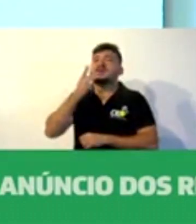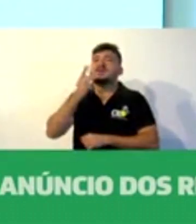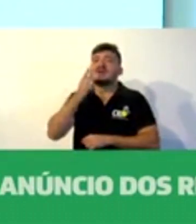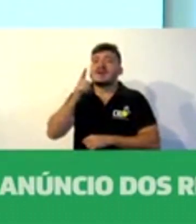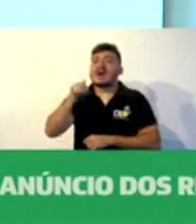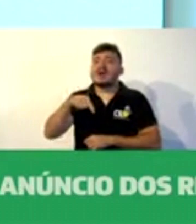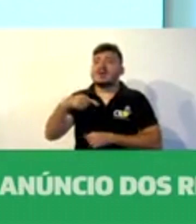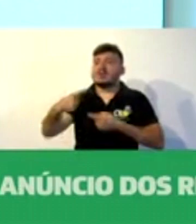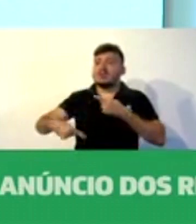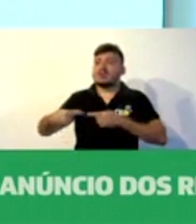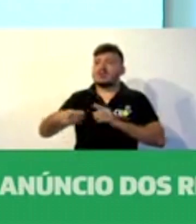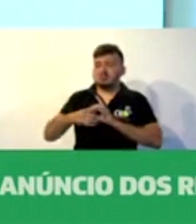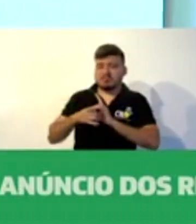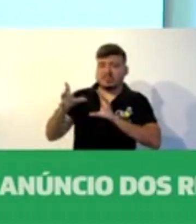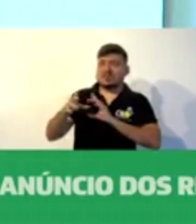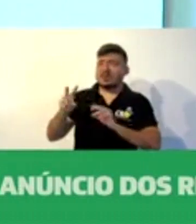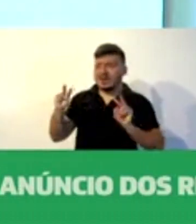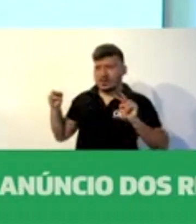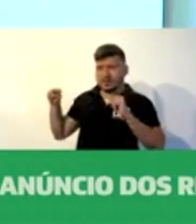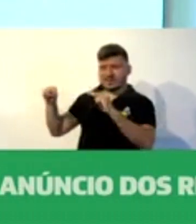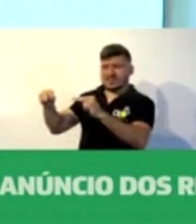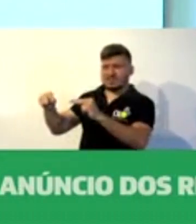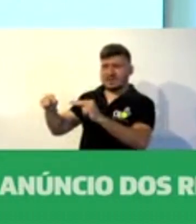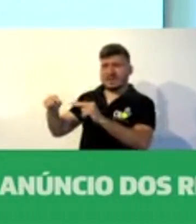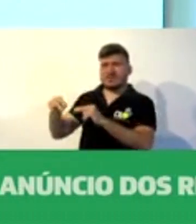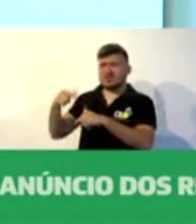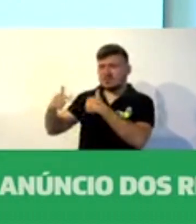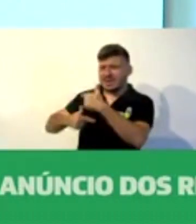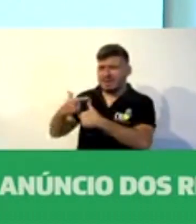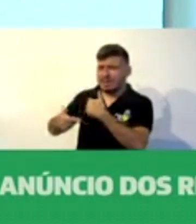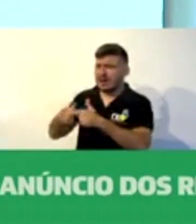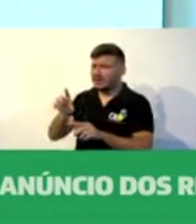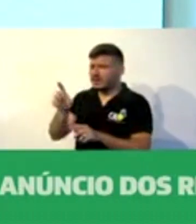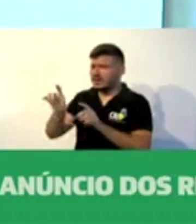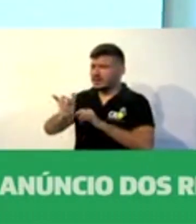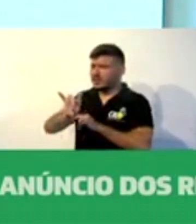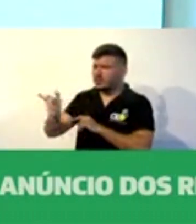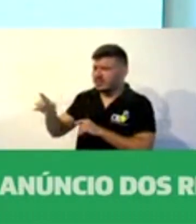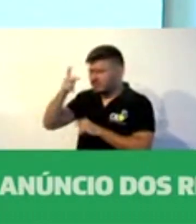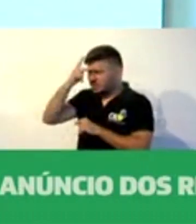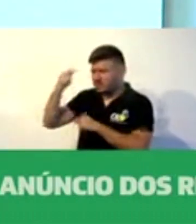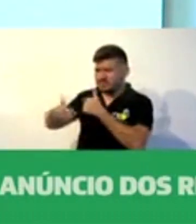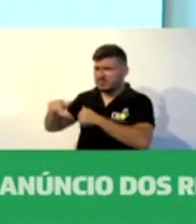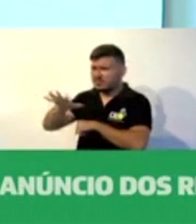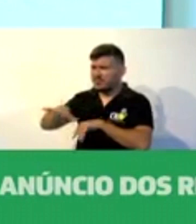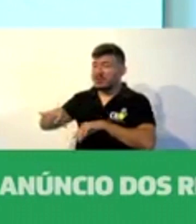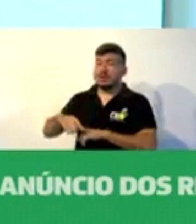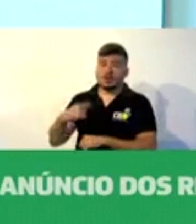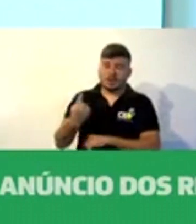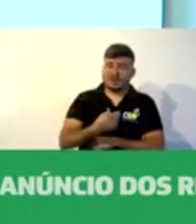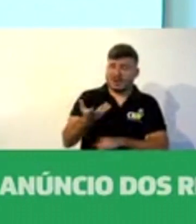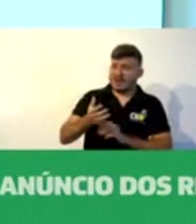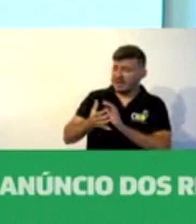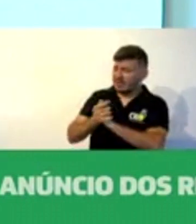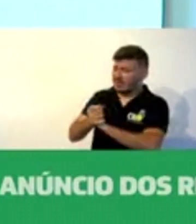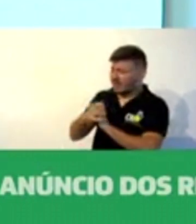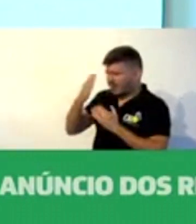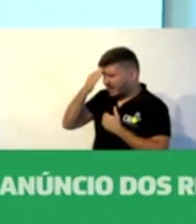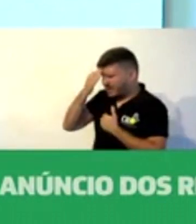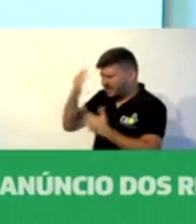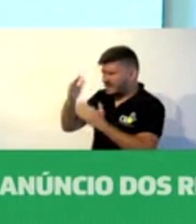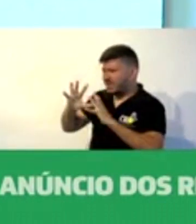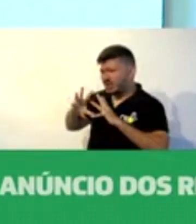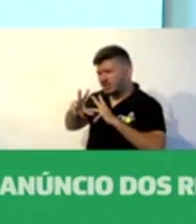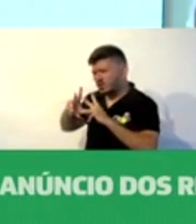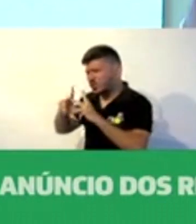de Estado, de reconhecimento. Portanto, eu quero aqui, em nome de todos os cearenses, agradecer do fundo do coração e do